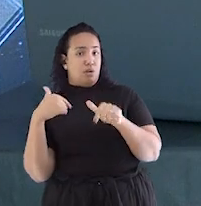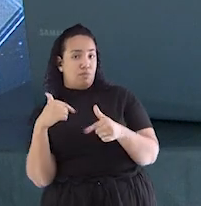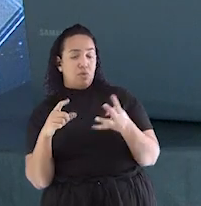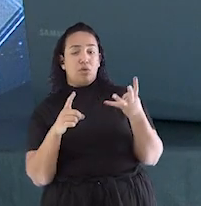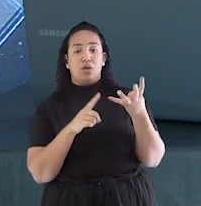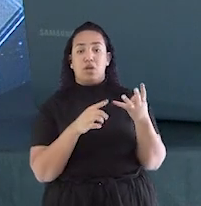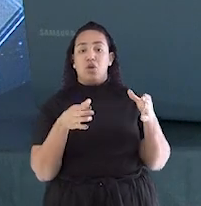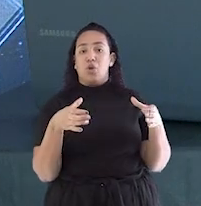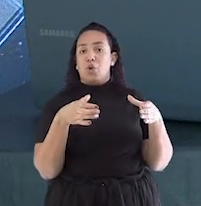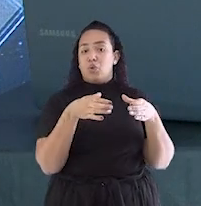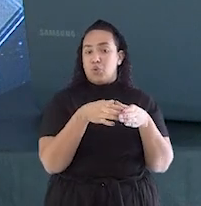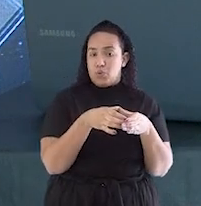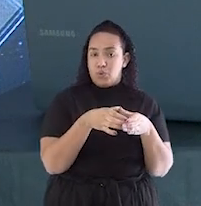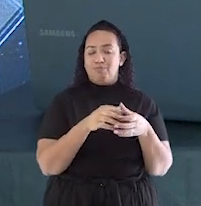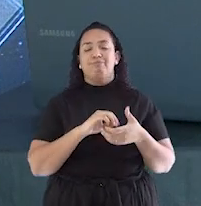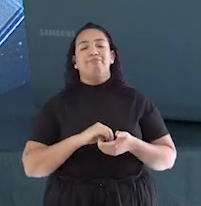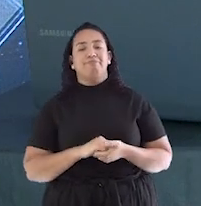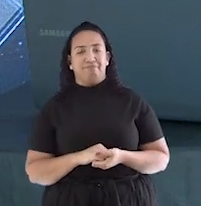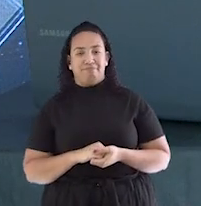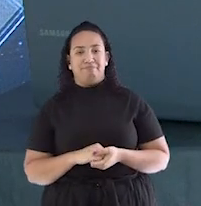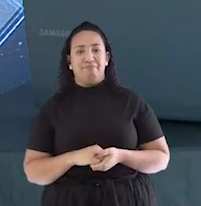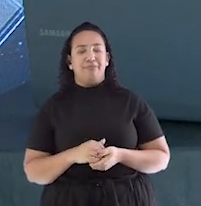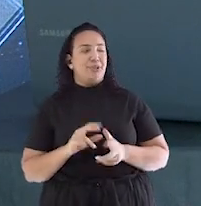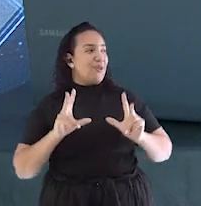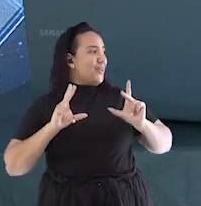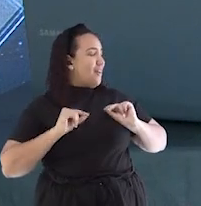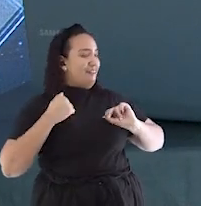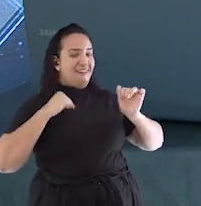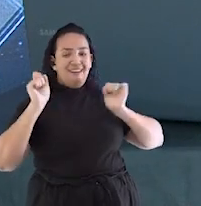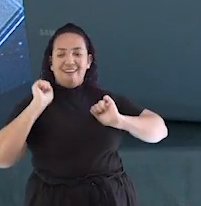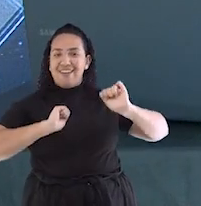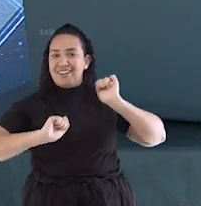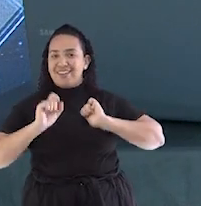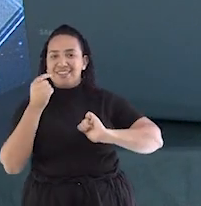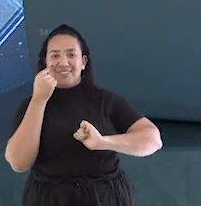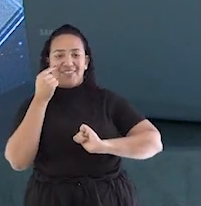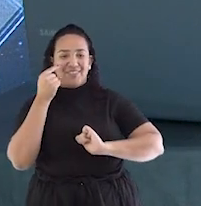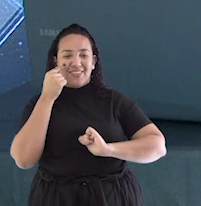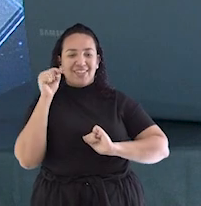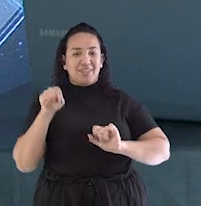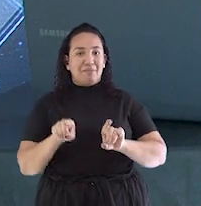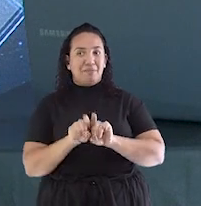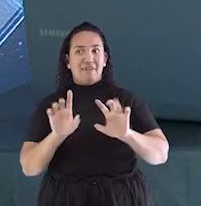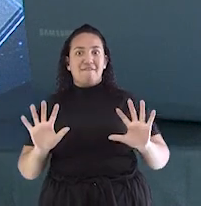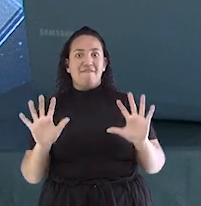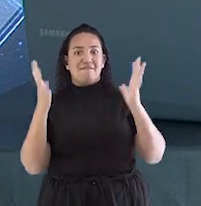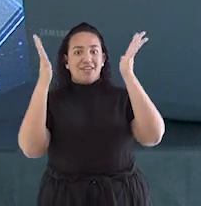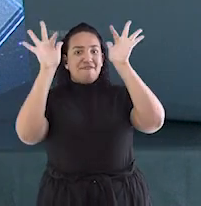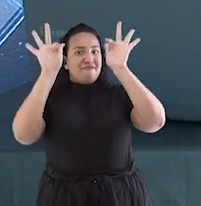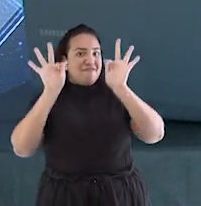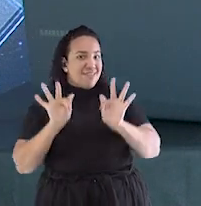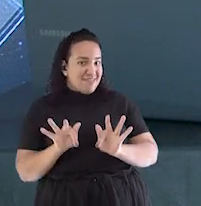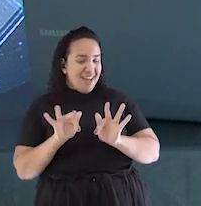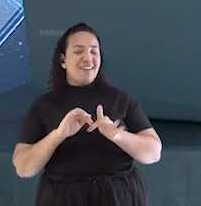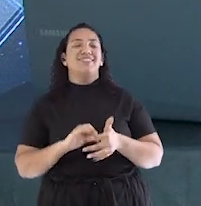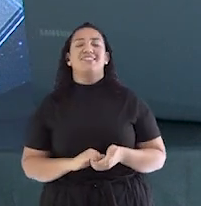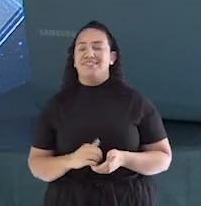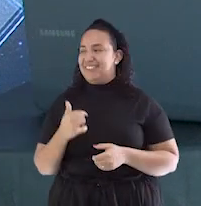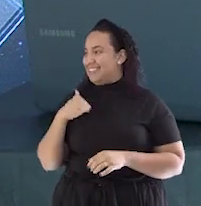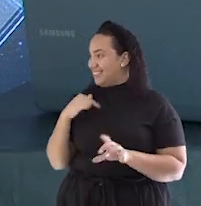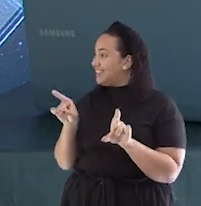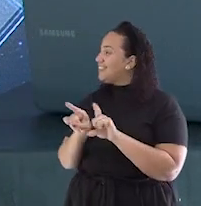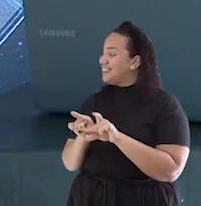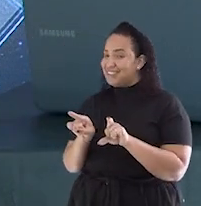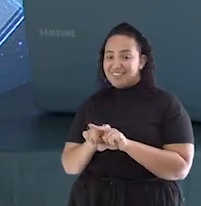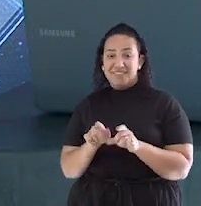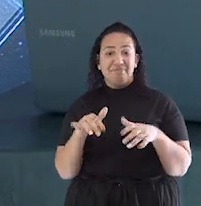Nossa, Thay, eu já estou muito ansioso para acompanhar as audições E a grande final, que é sempre um evento maravilhoso Eu também Para